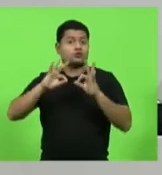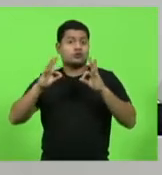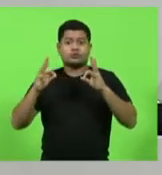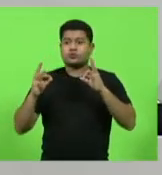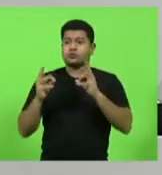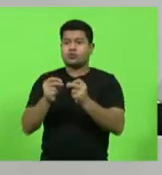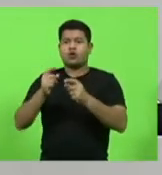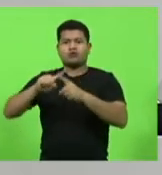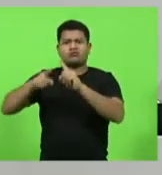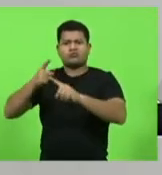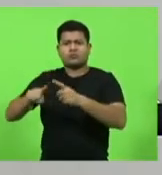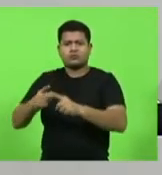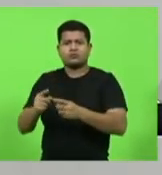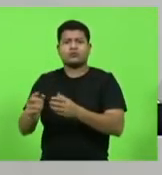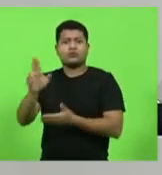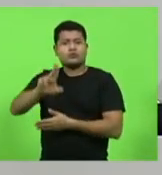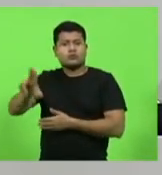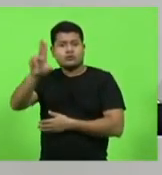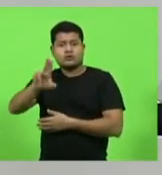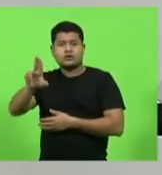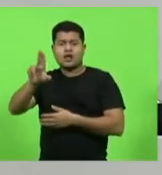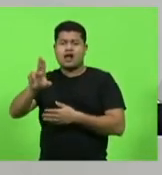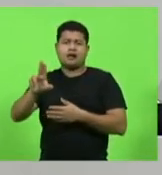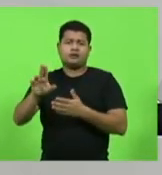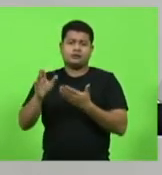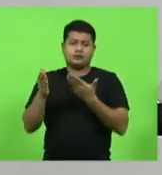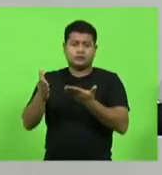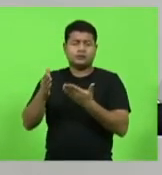utilizados no Covid ali, é um factoide.